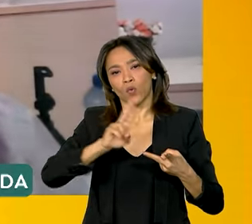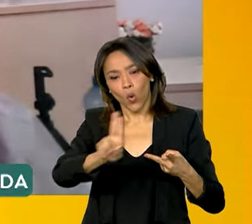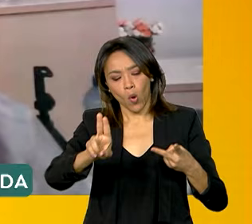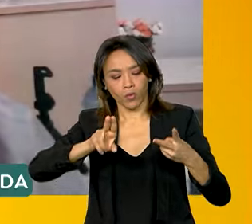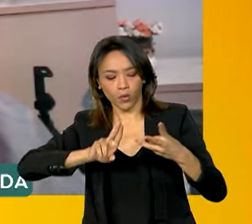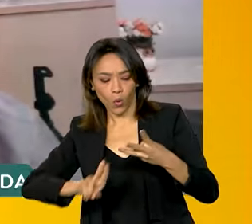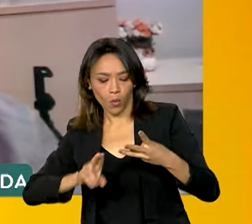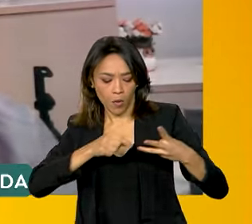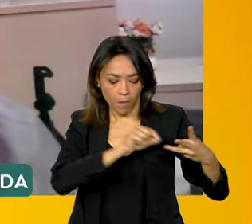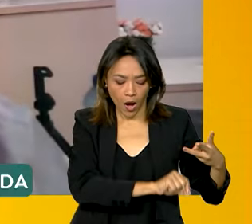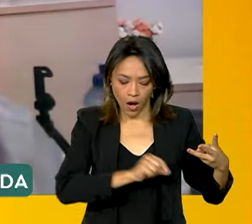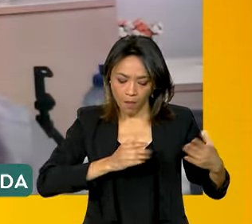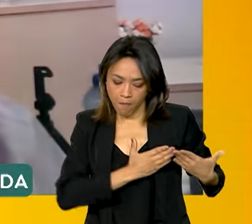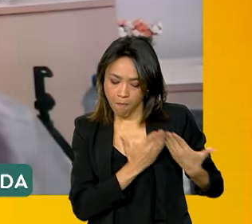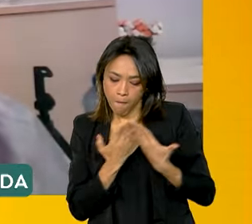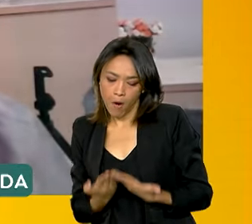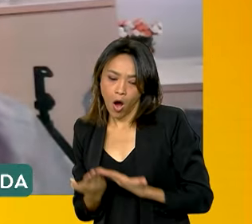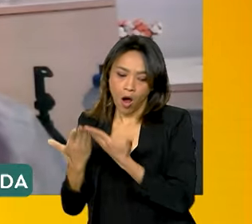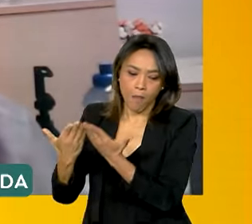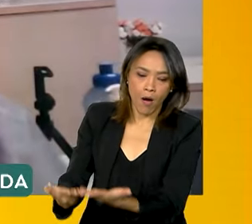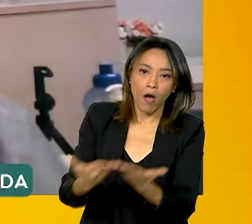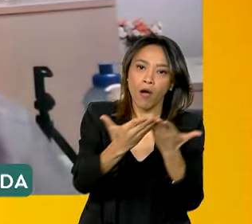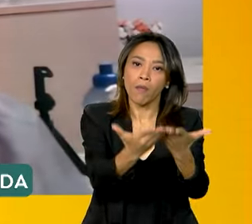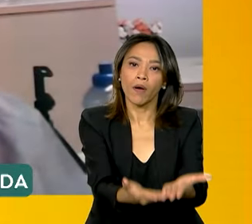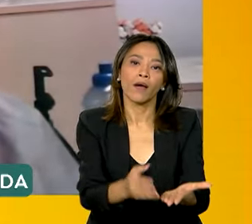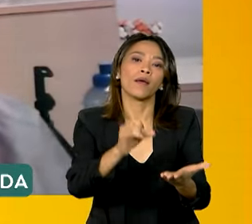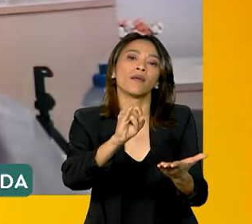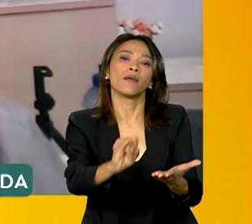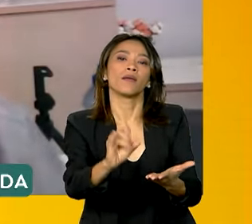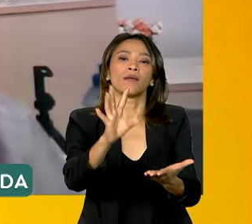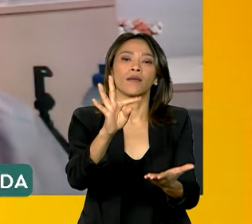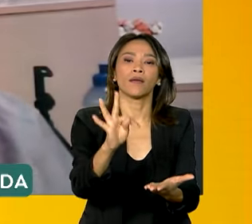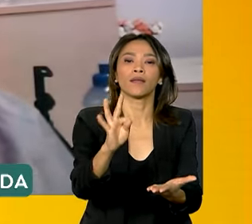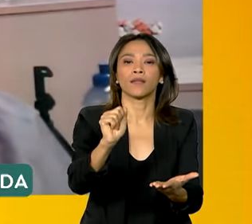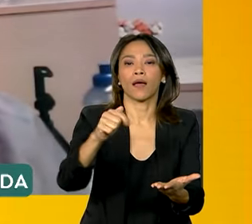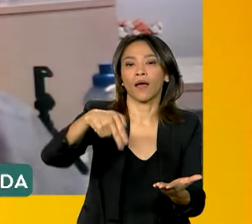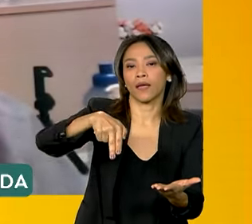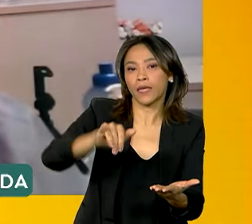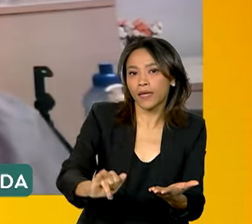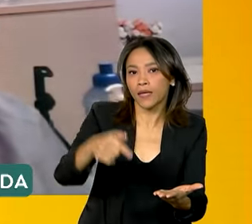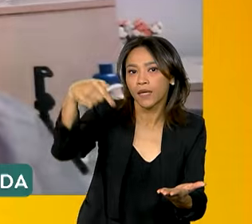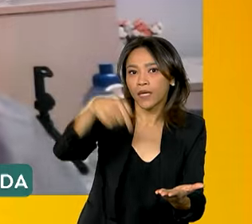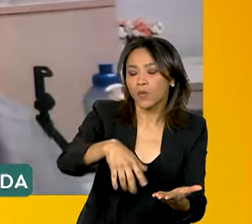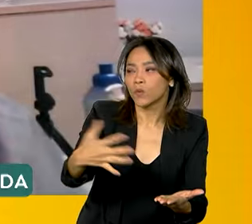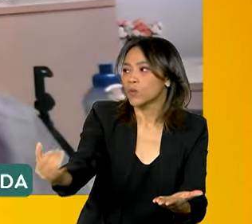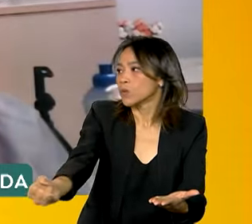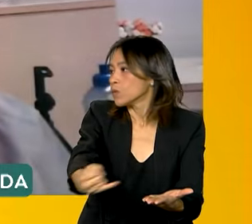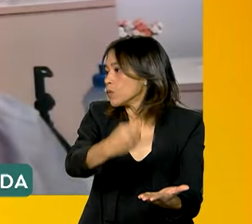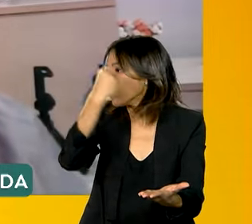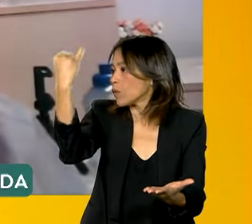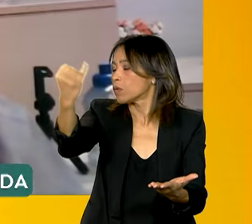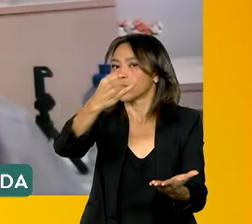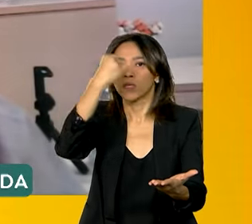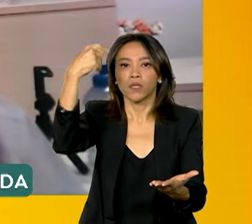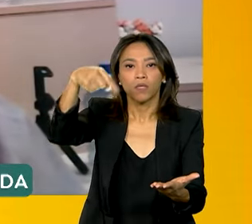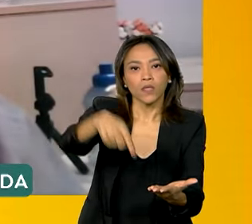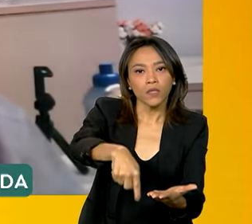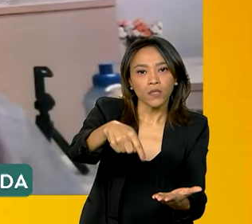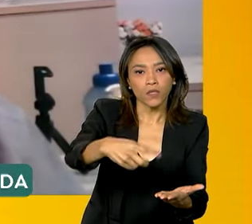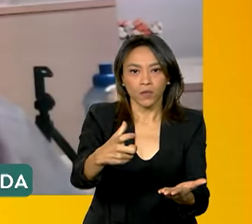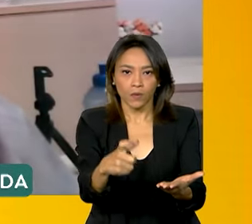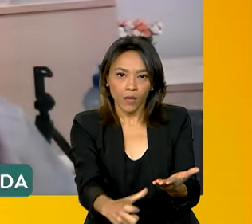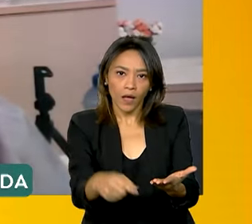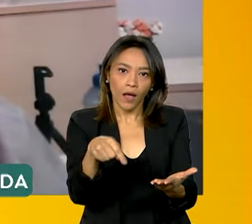você tem portos como Itaqui, que é um porto de grande importância, né? O nosso anuário, inclusive, ele apresenta que toda